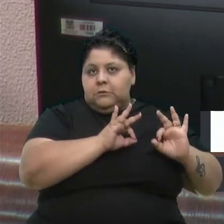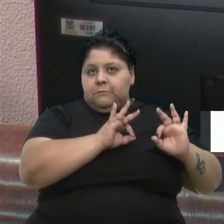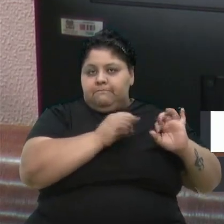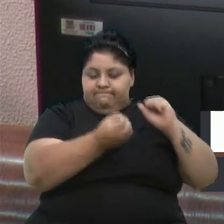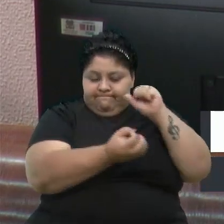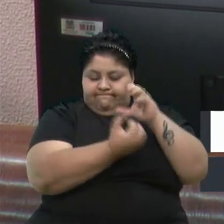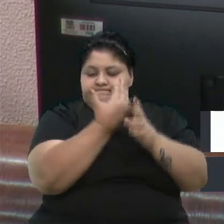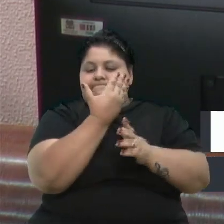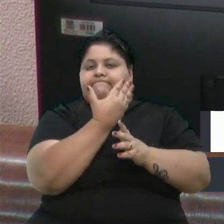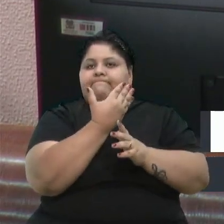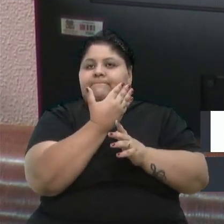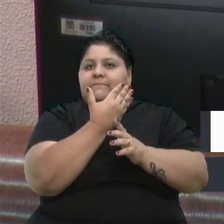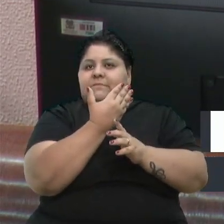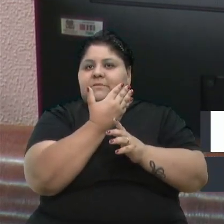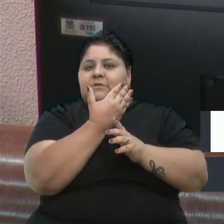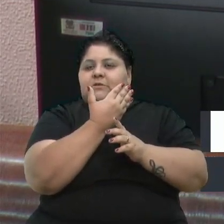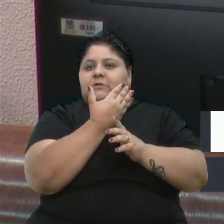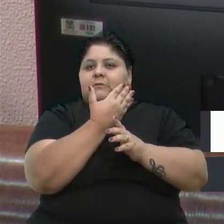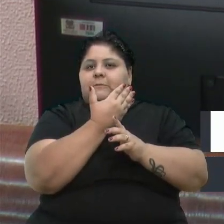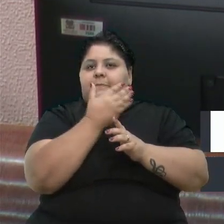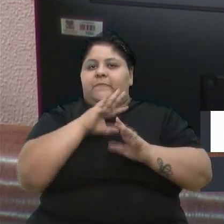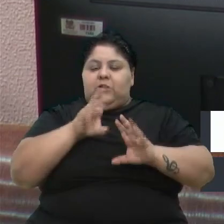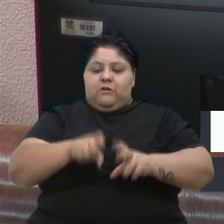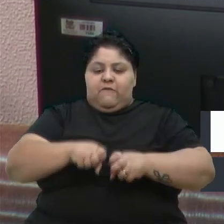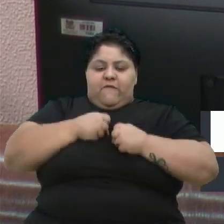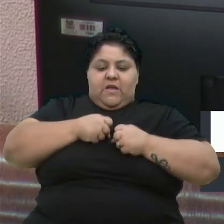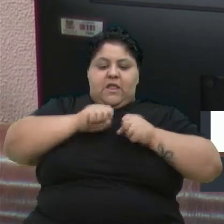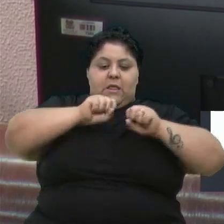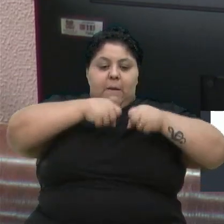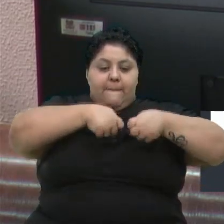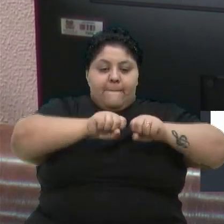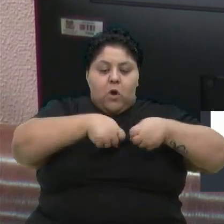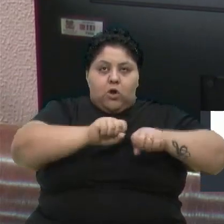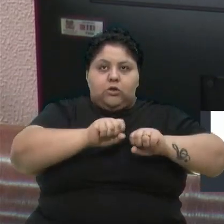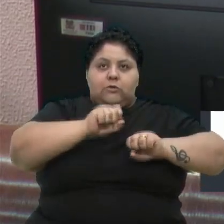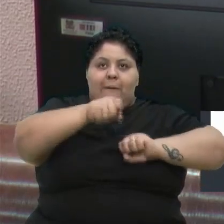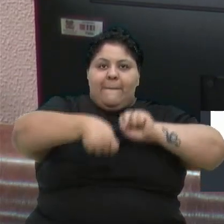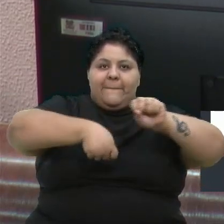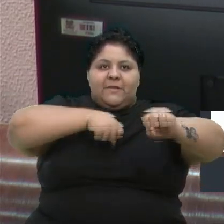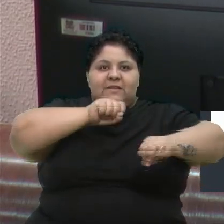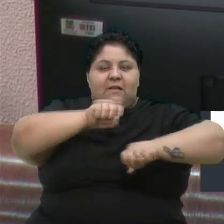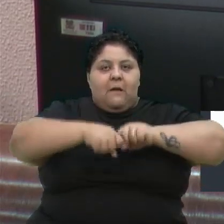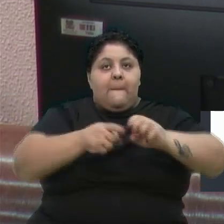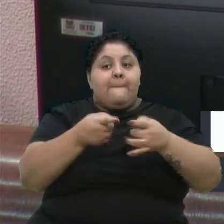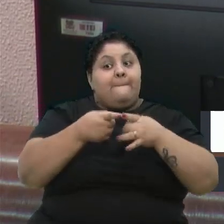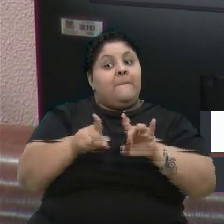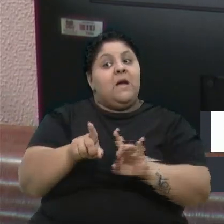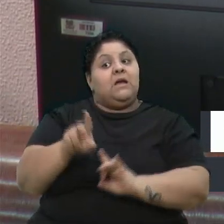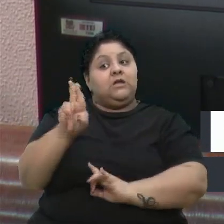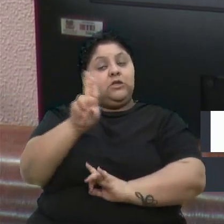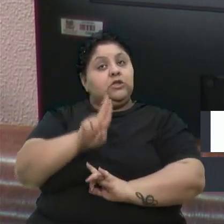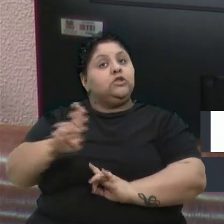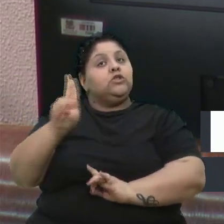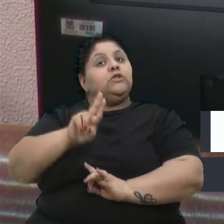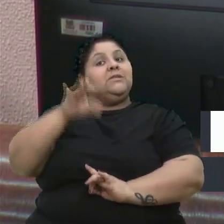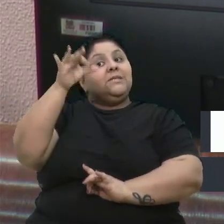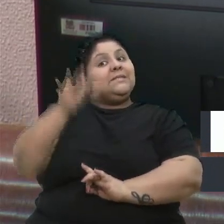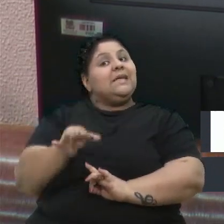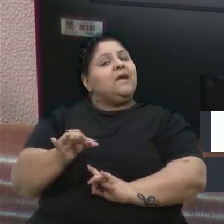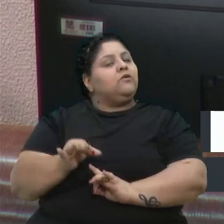e eu defendo a moto, defendo a bicicleta, mas com o uso adequado.